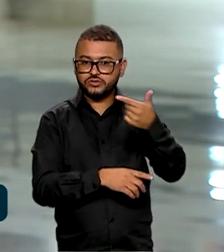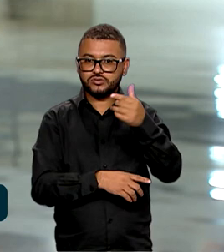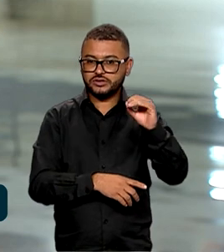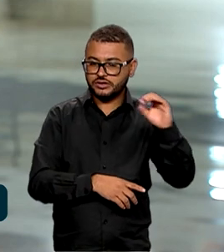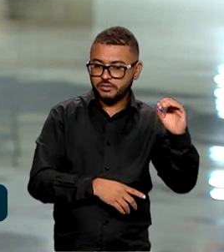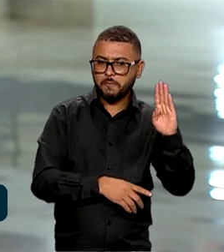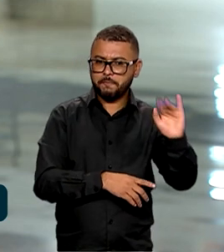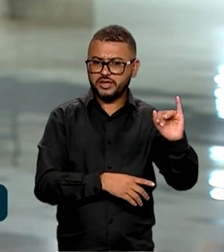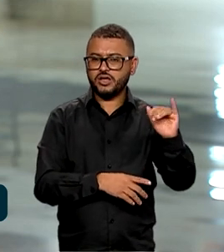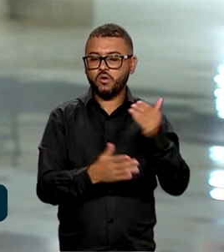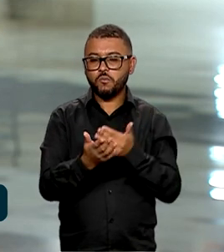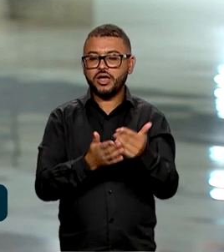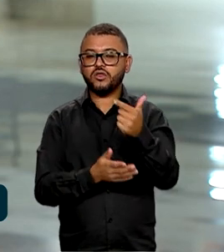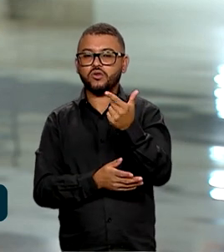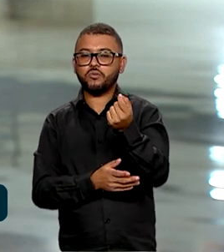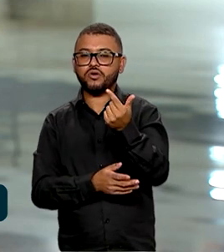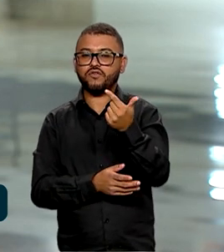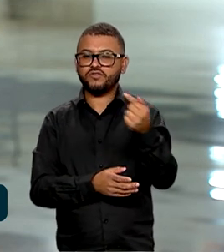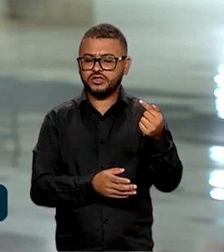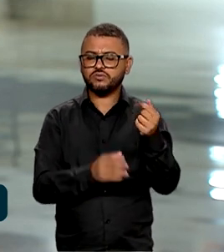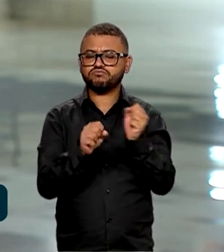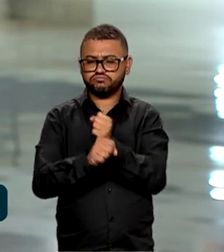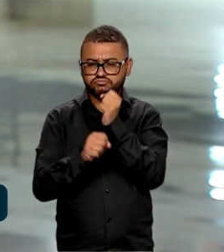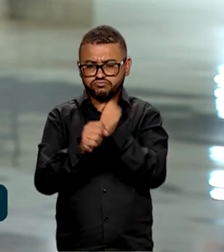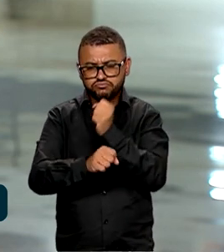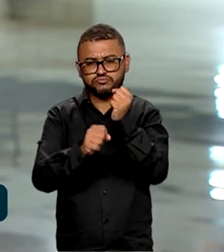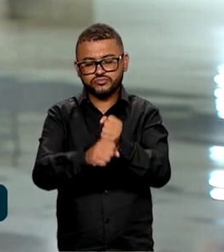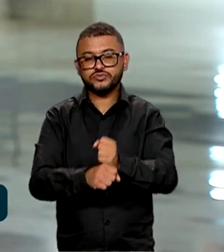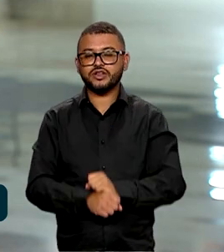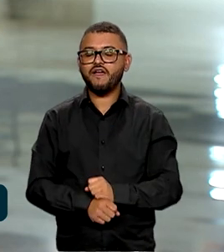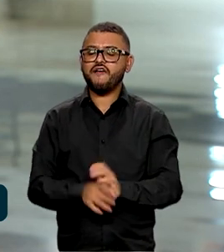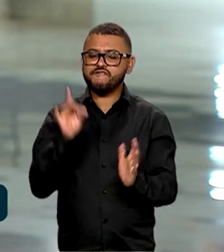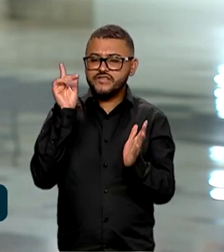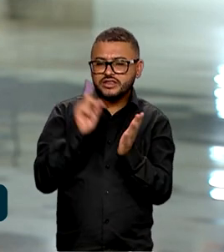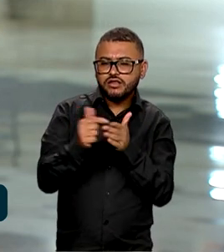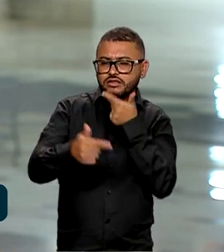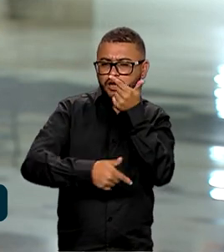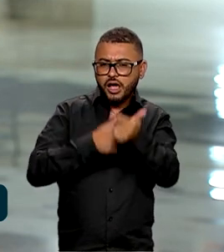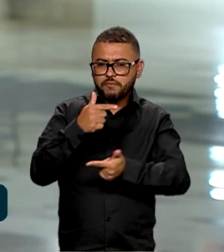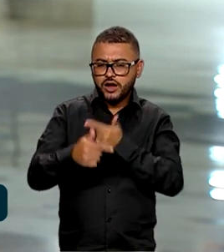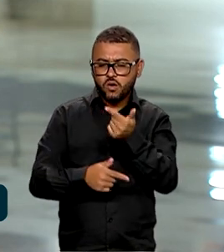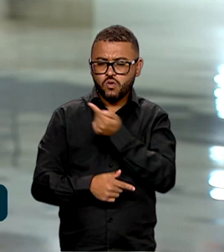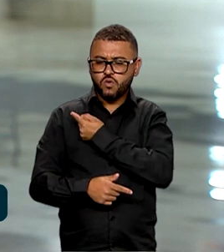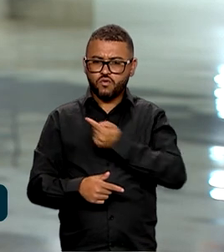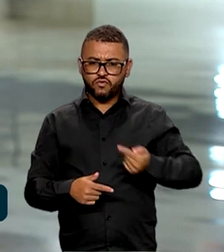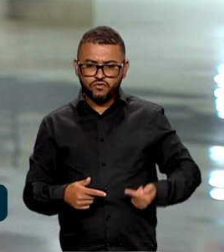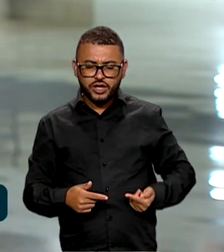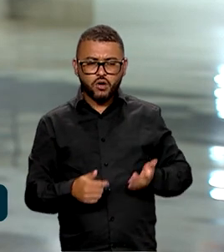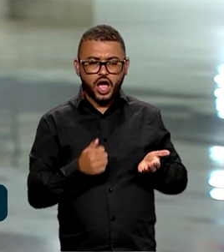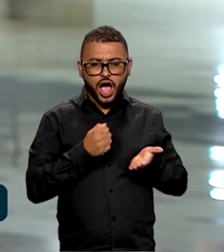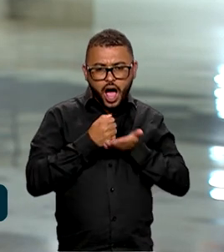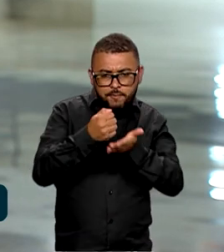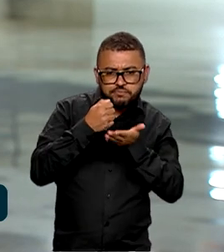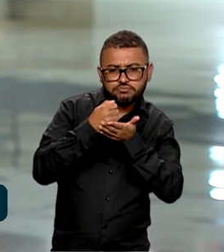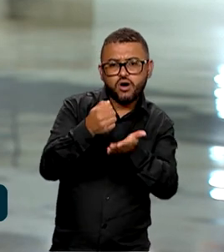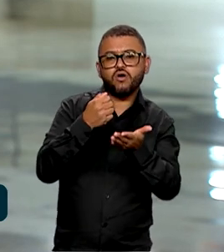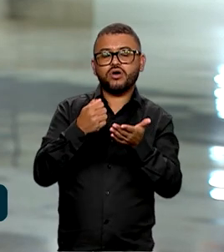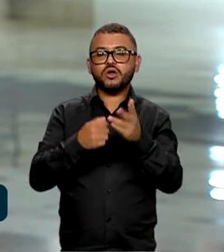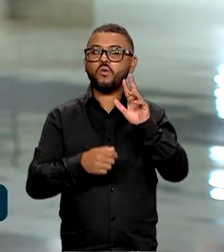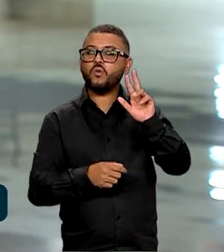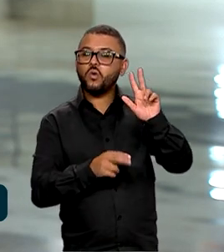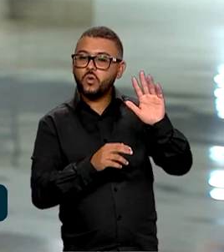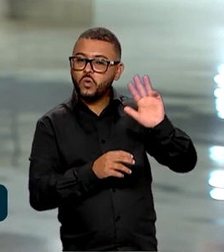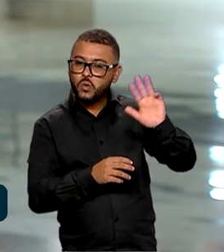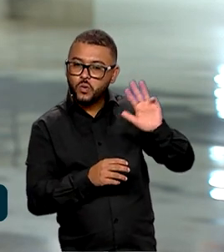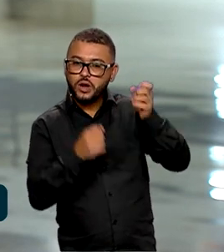2025. com obras em andamento. Na prática, o Estado volta a ser indutor, como disse o presidente Lula,